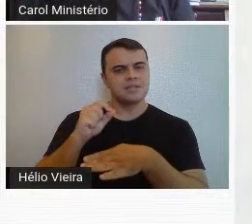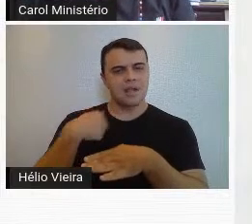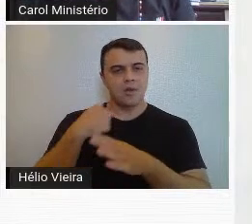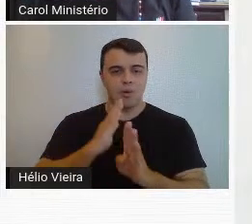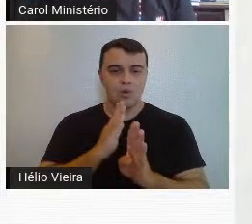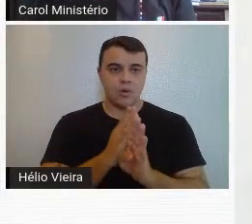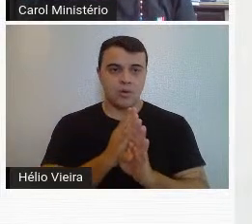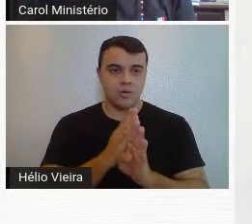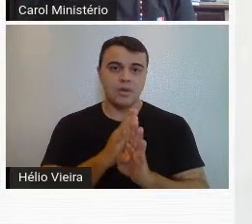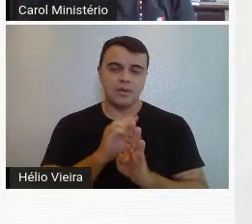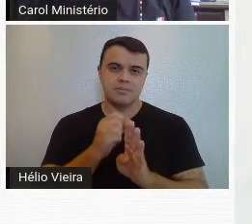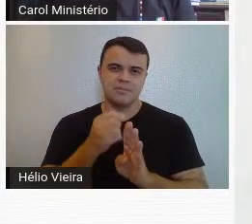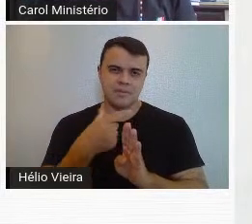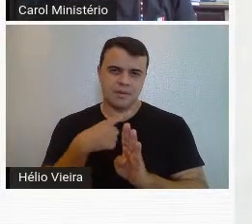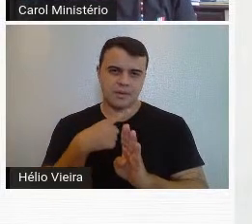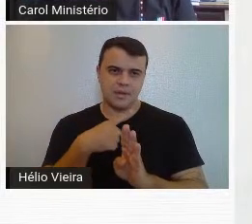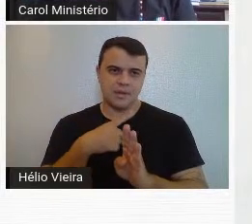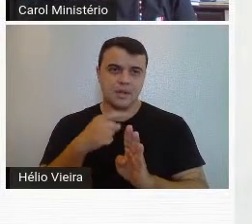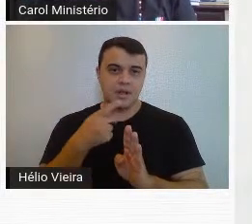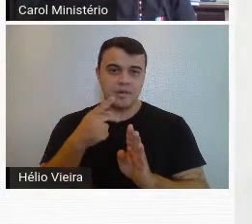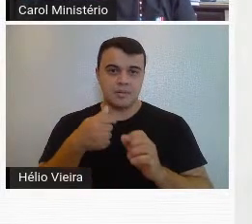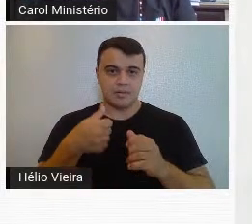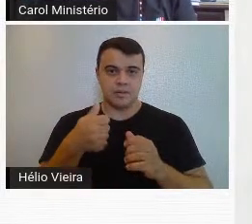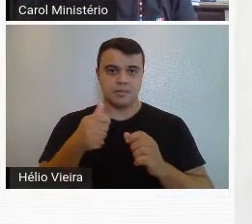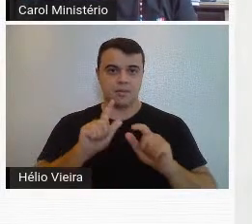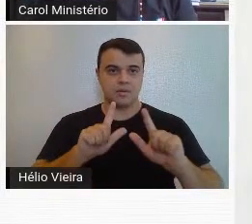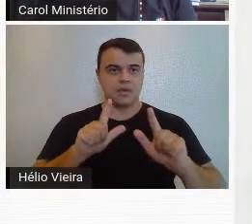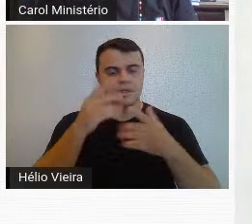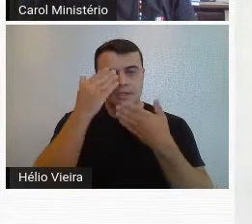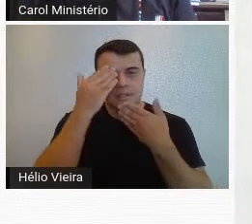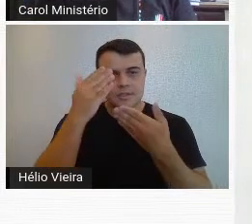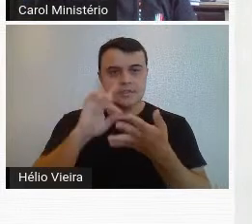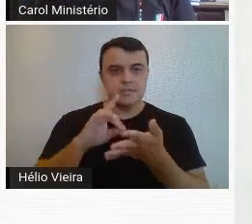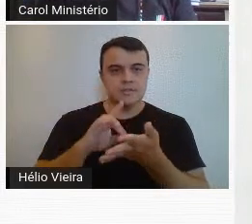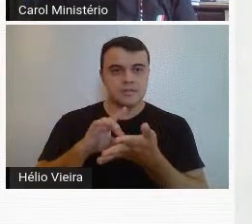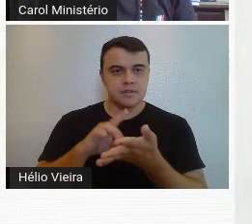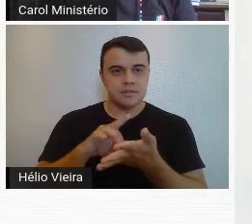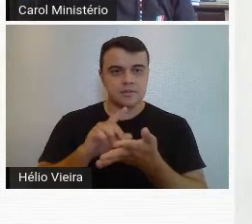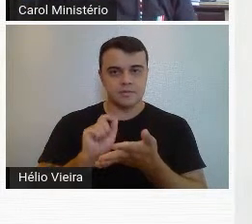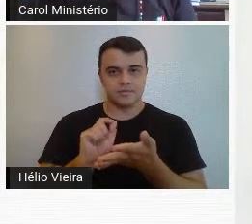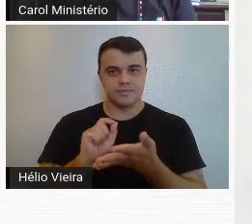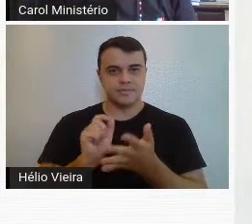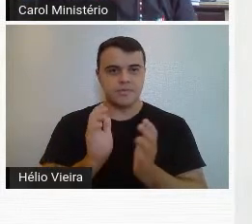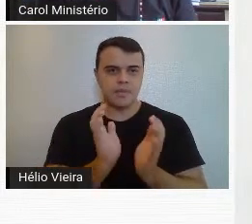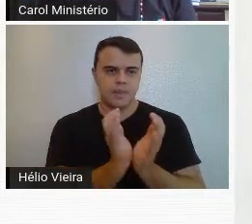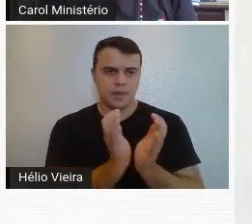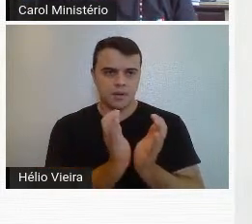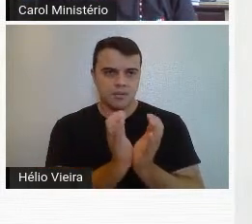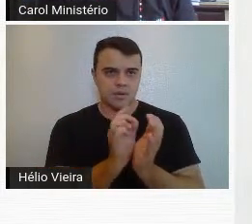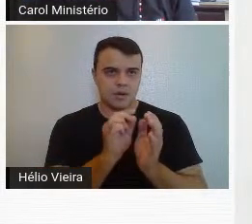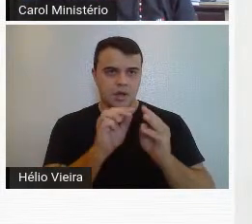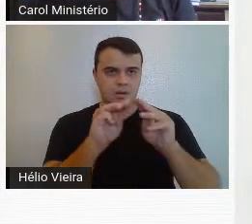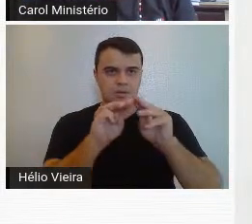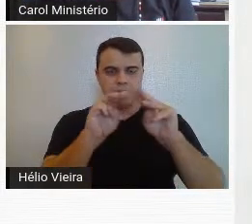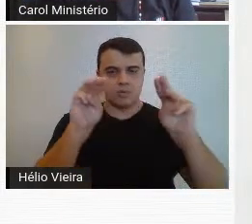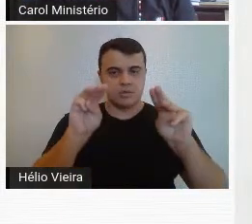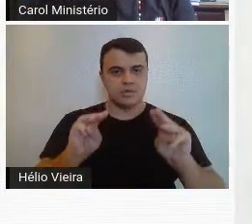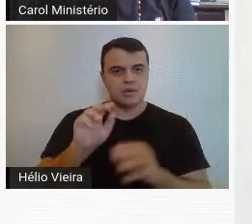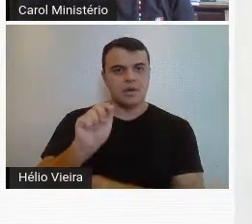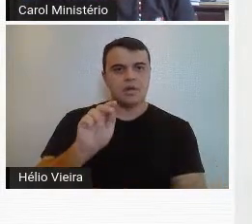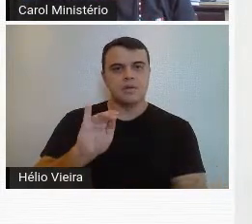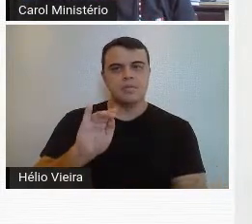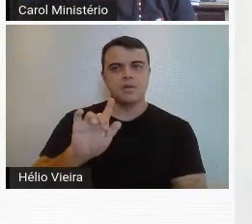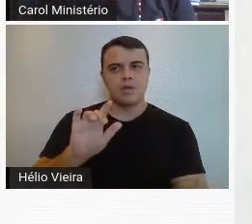pesquisa. De cara, gente, eu já queria agradecer demais a equipe lá do Museu Abílio Barreto,